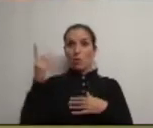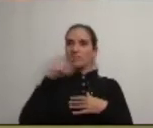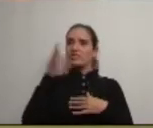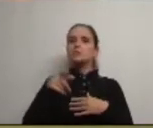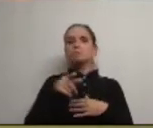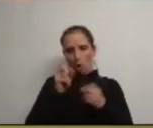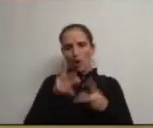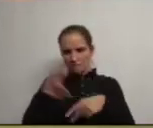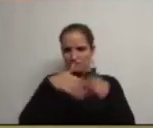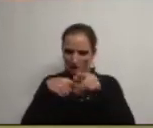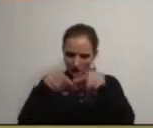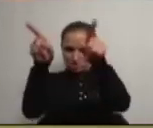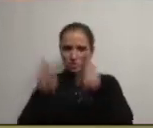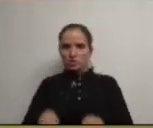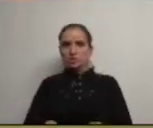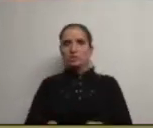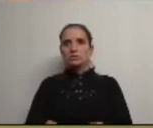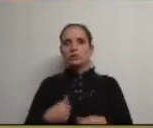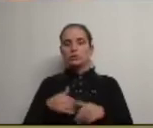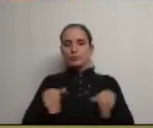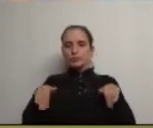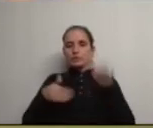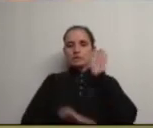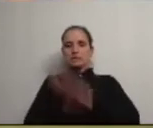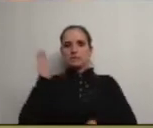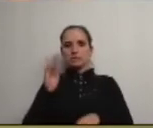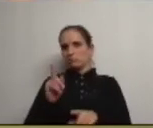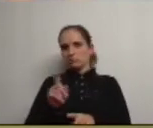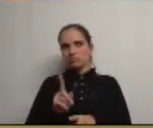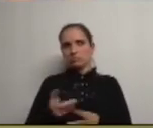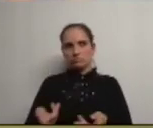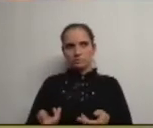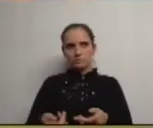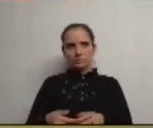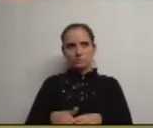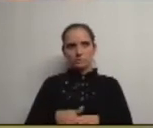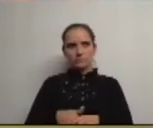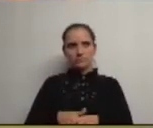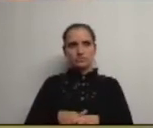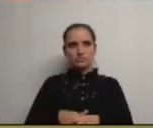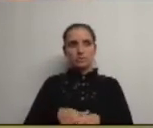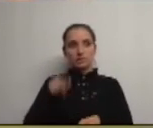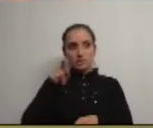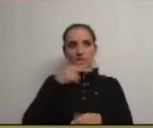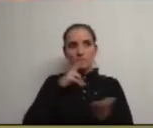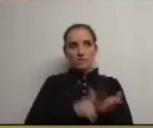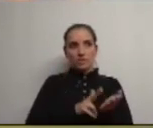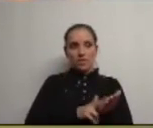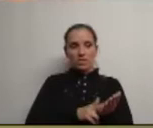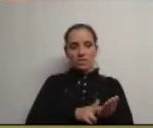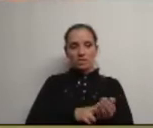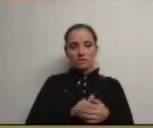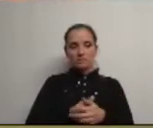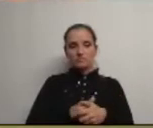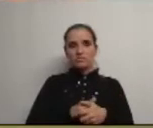nos dizem está aqui façam fugimos todos ok? é isso que está em causa verdadeiramente